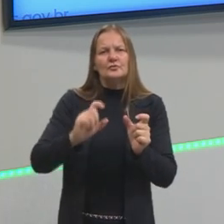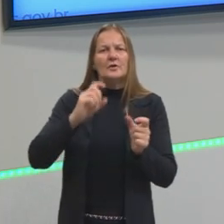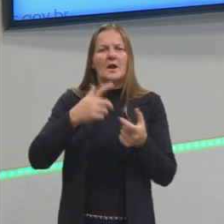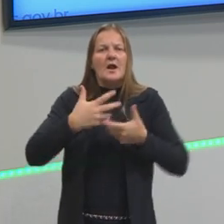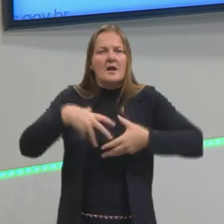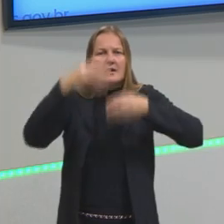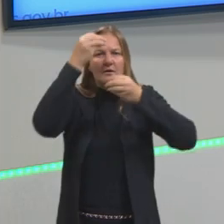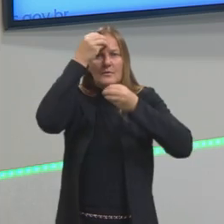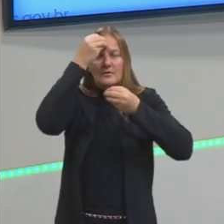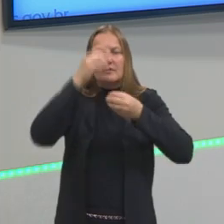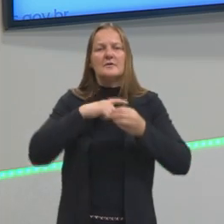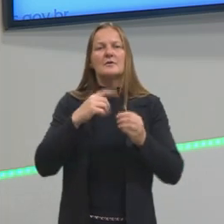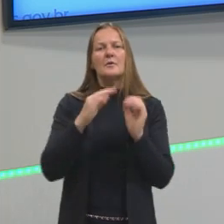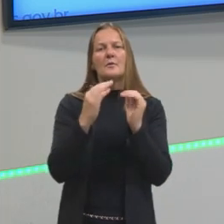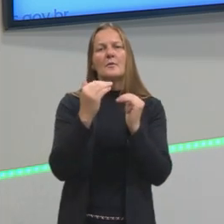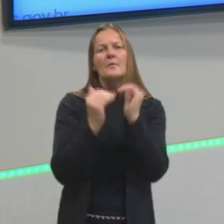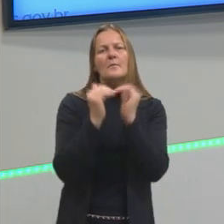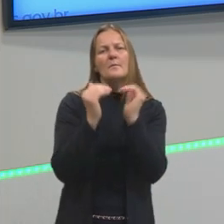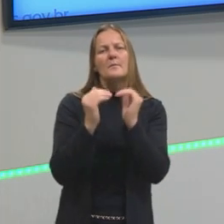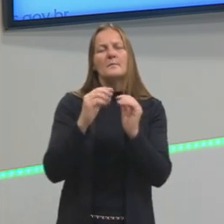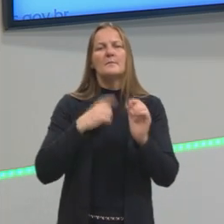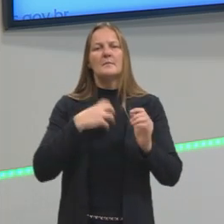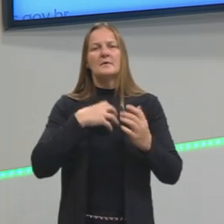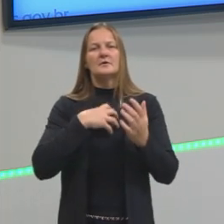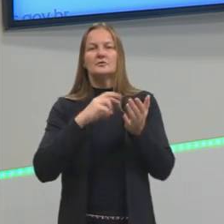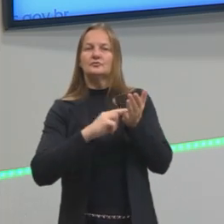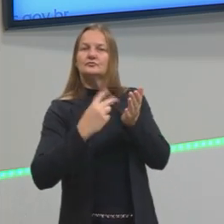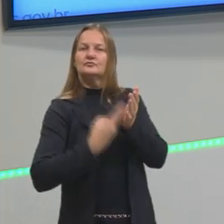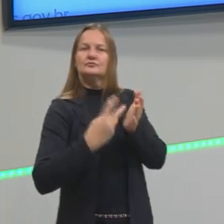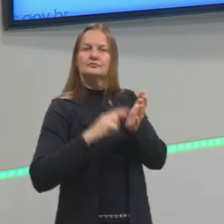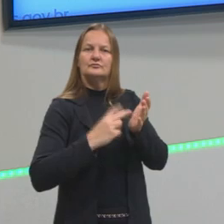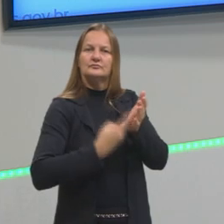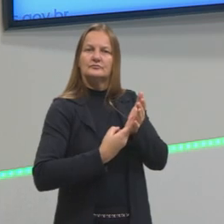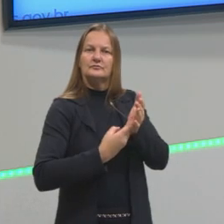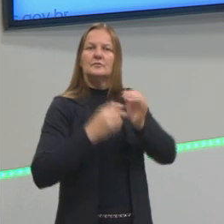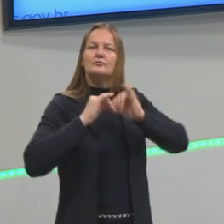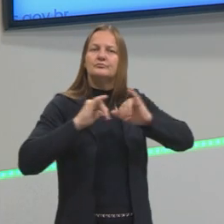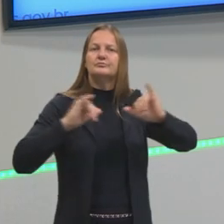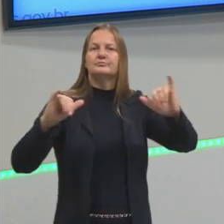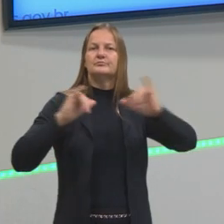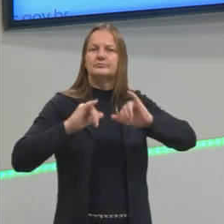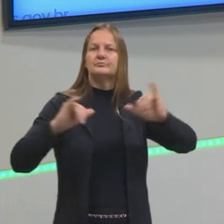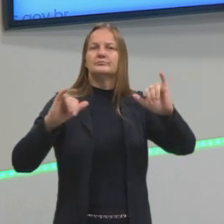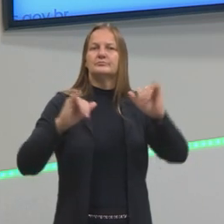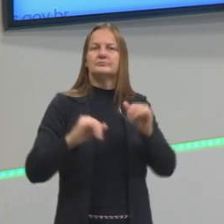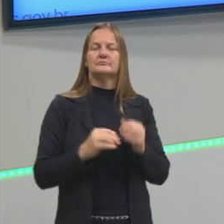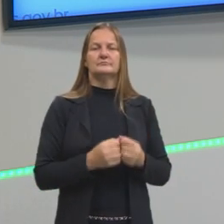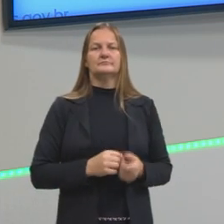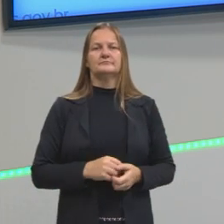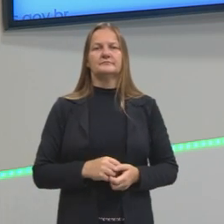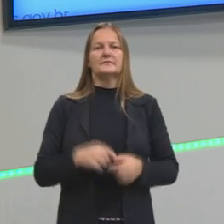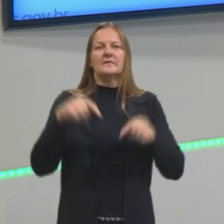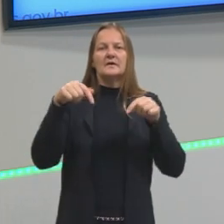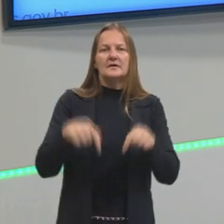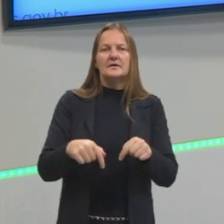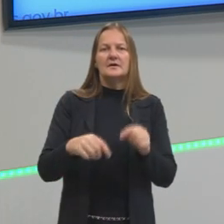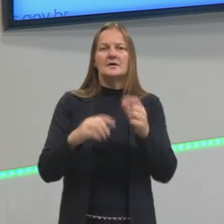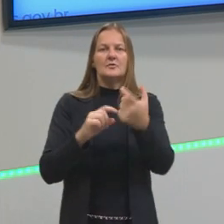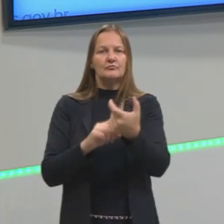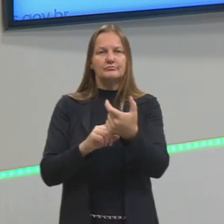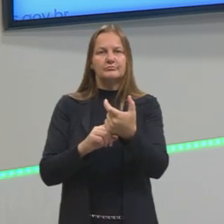proporcionar vários sentidos para o mesmo enunciado. Então, aqui, denotação.